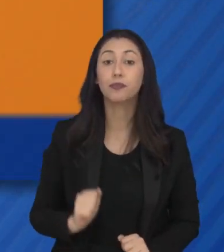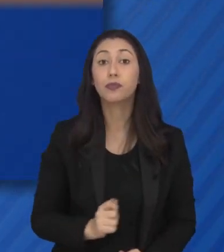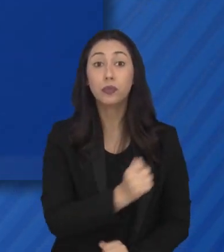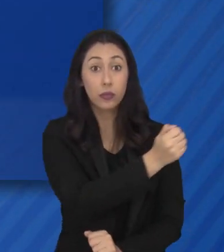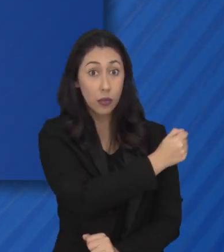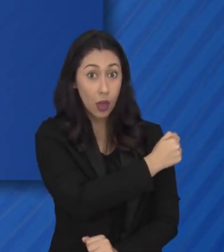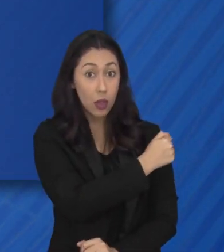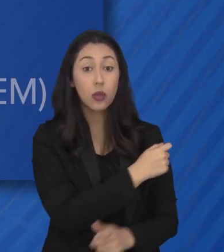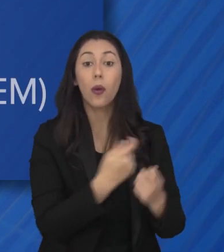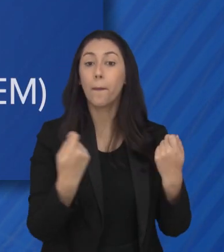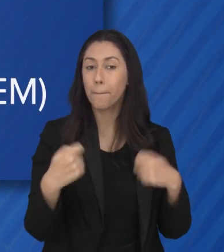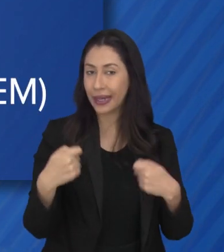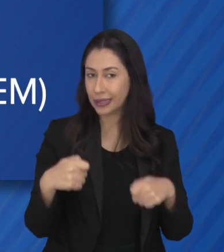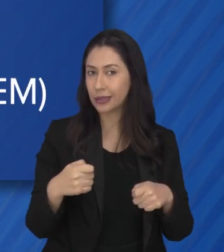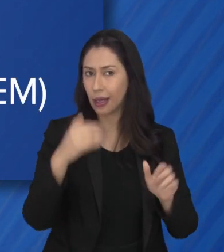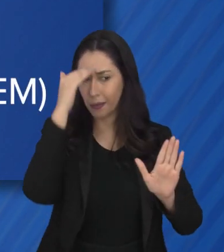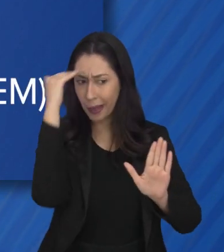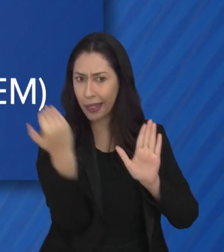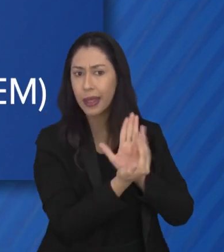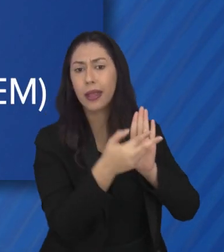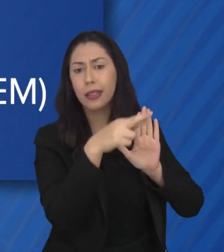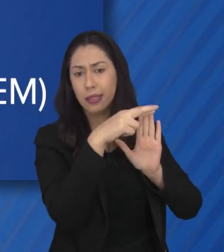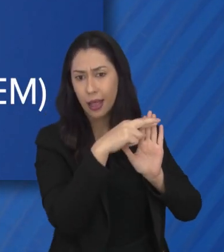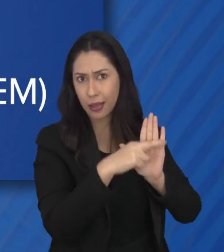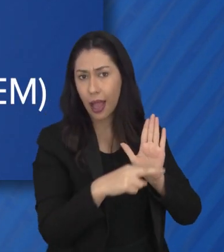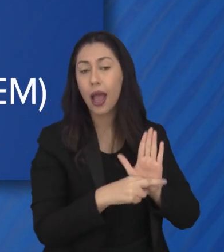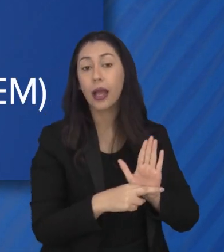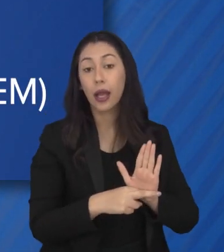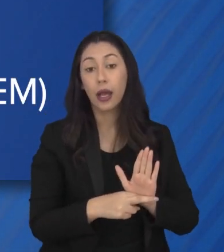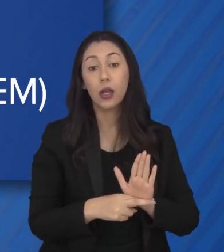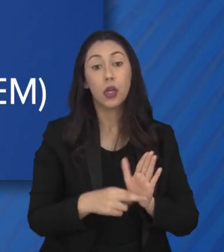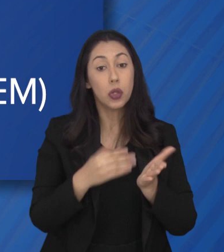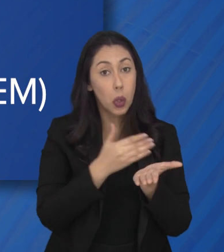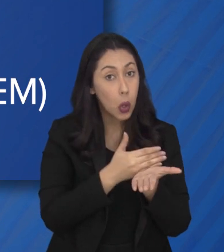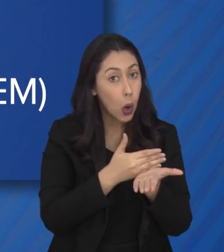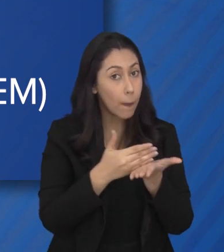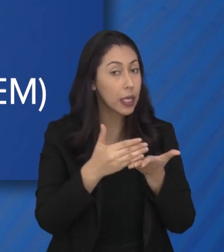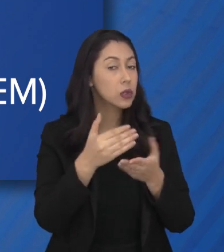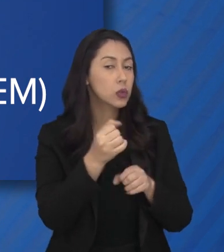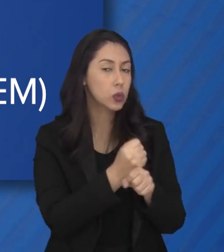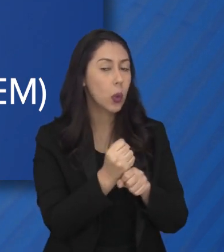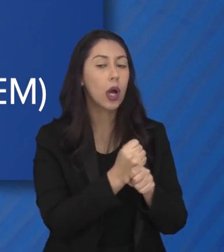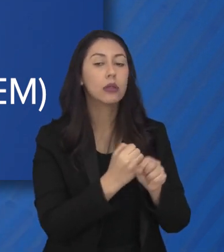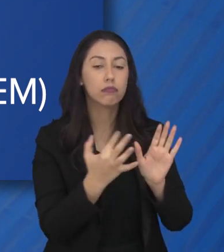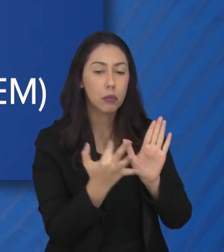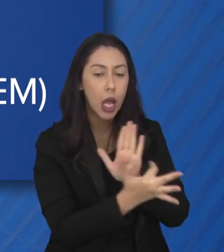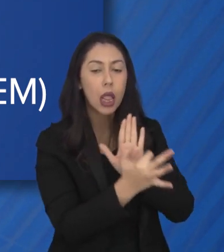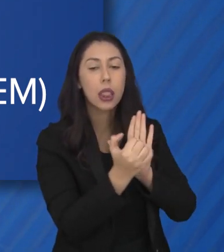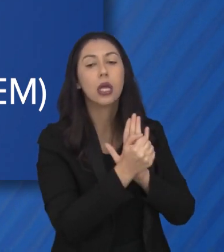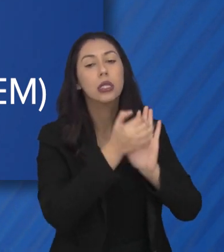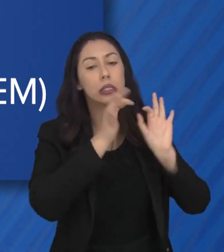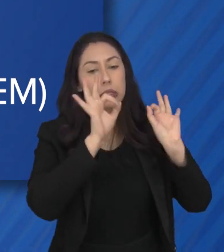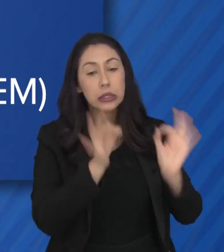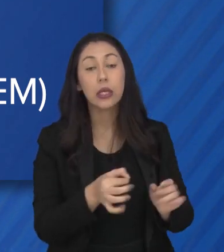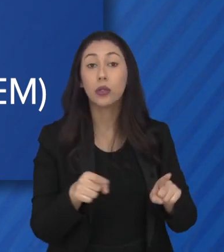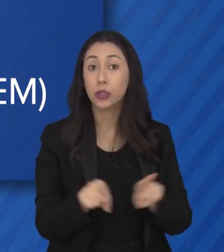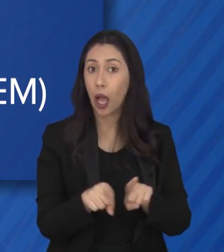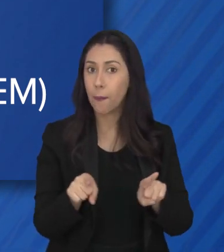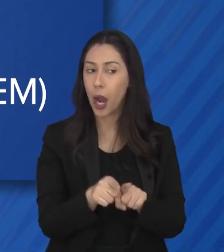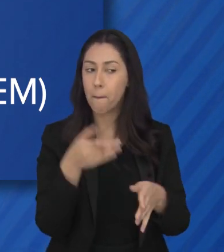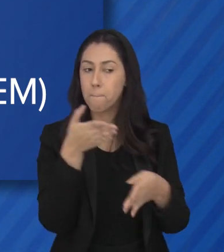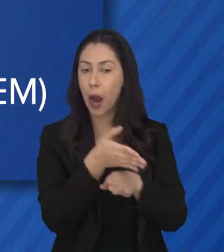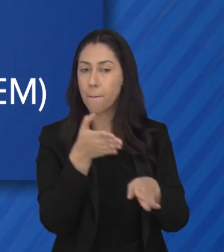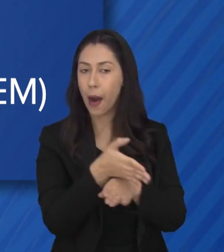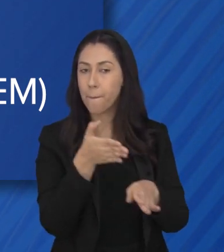O estudante ainda deverá atender a algumas regras, como fazer a matrícula no começo de cada ano letivo, manter a frequência escolar de